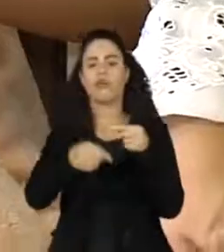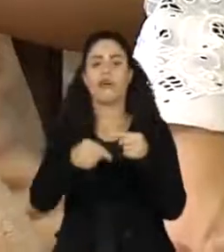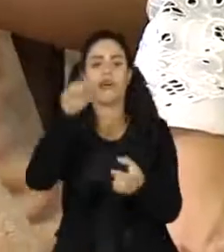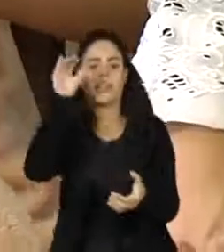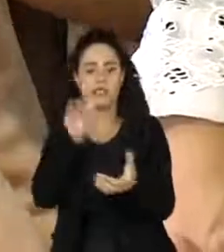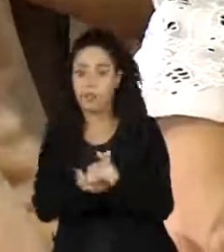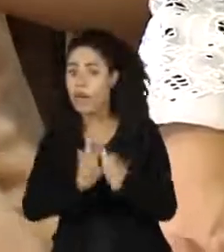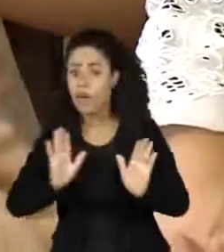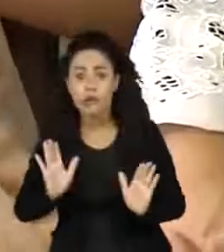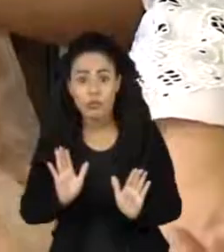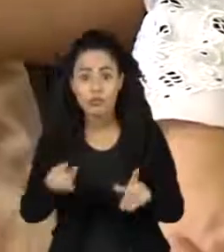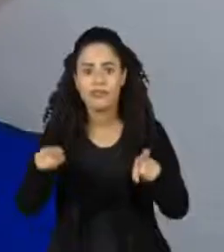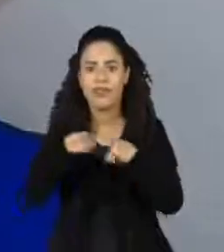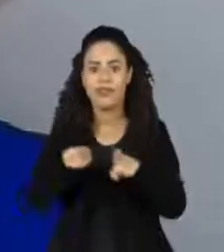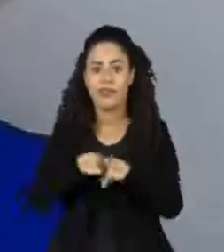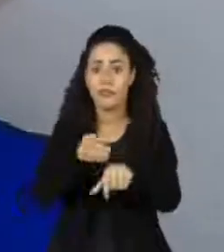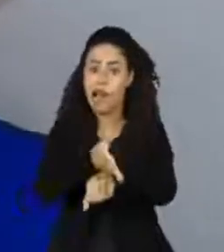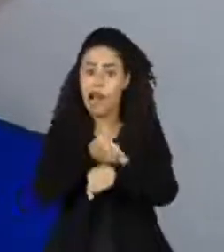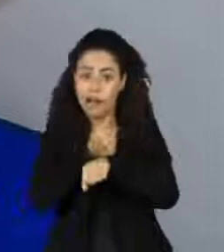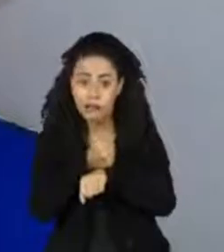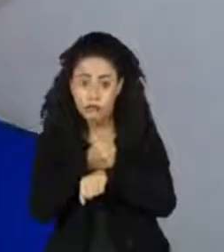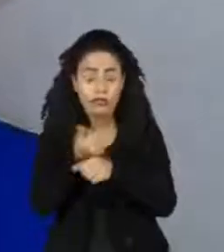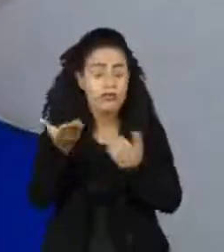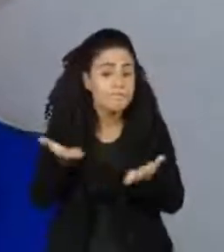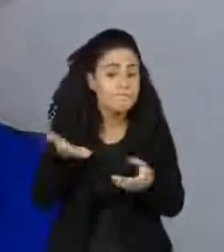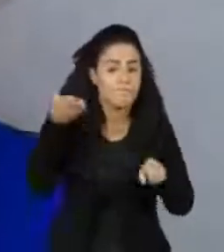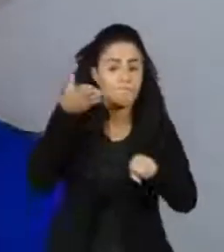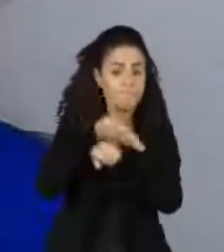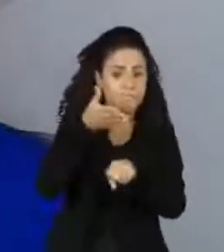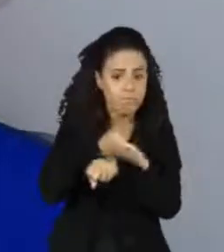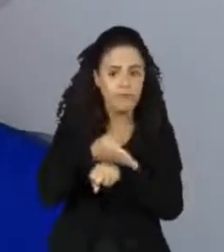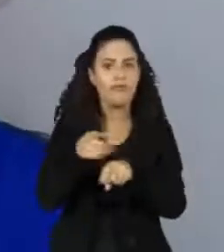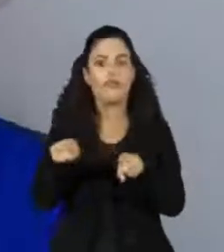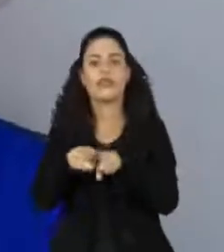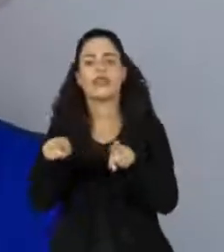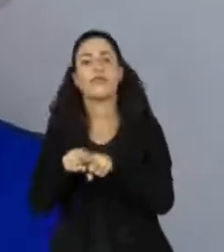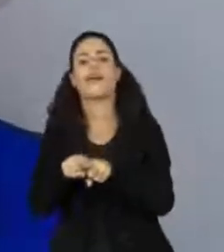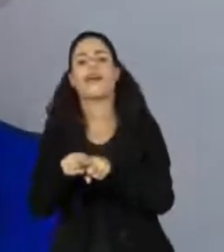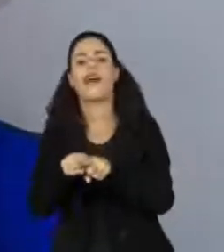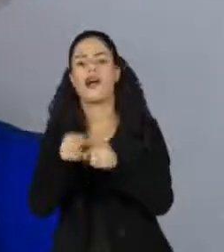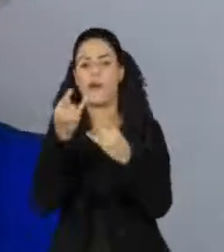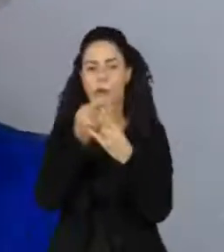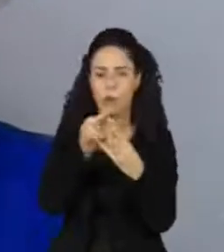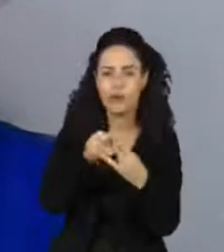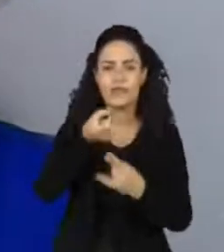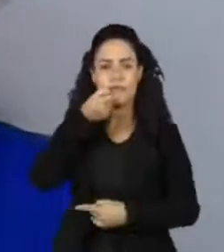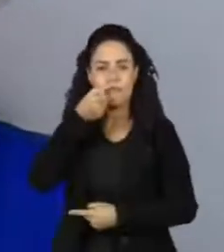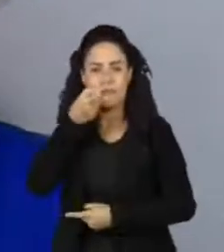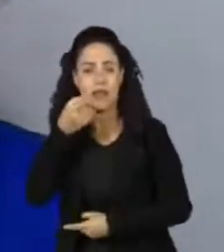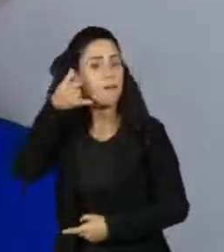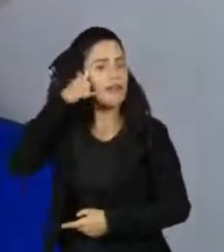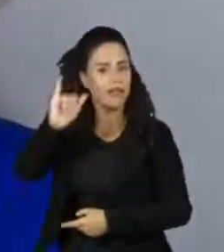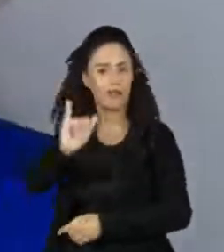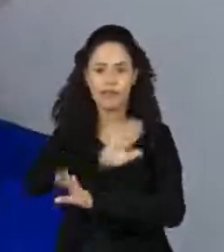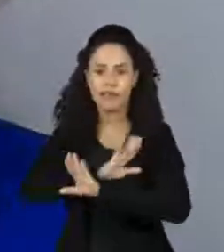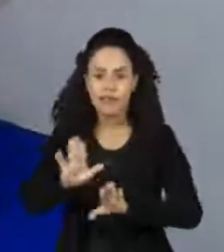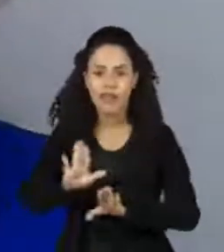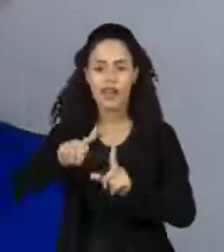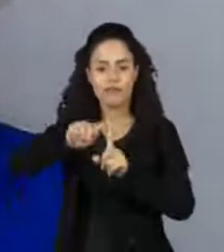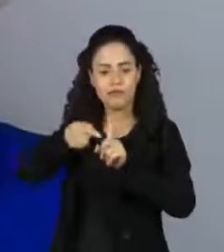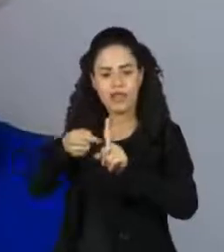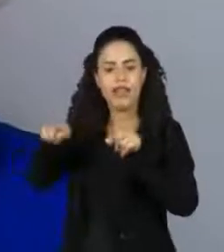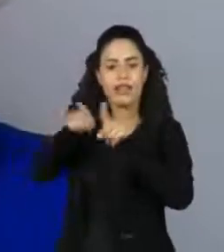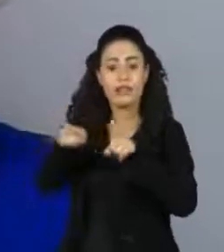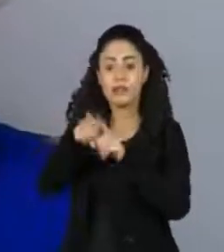união infantil e precoce. O acesso a métodos contraceptivos, a educação e sexualidade, o